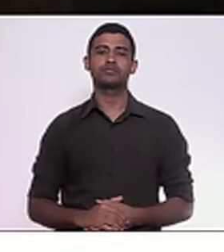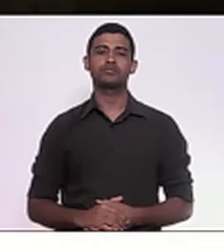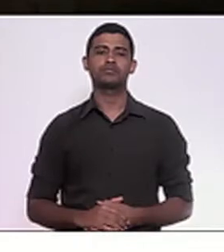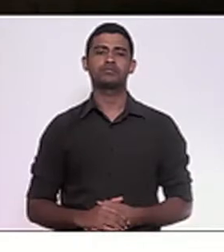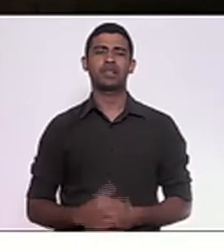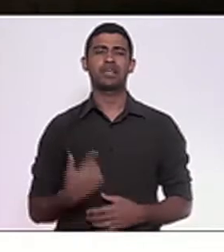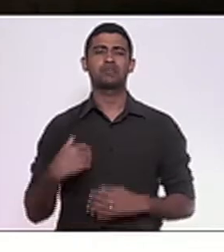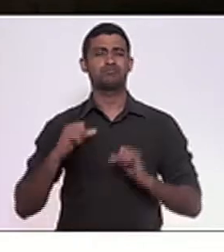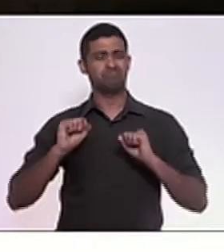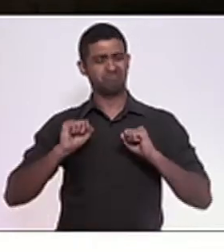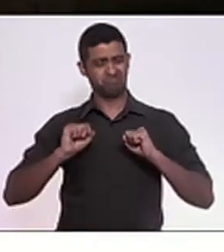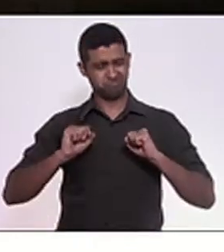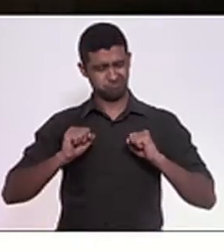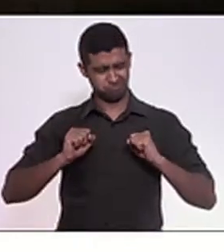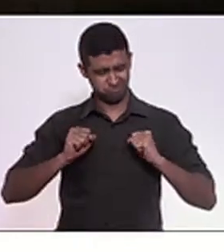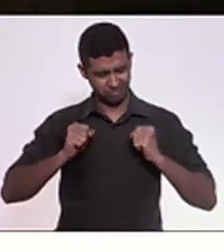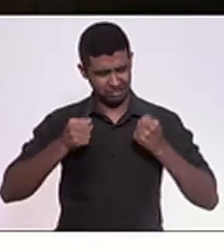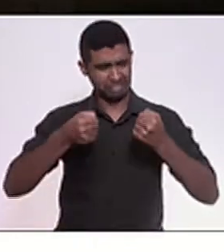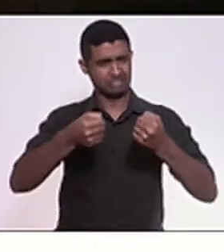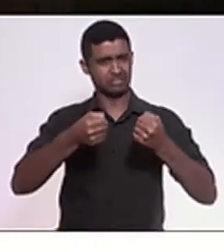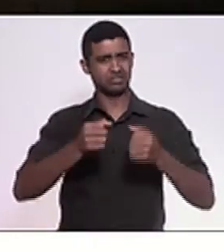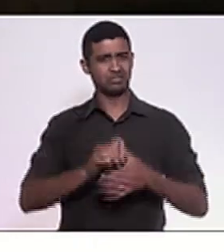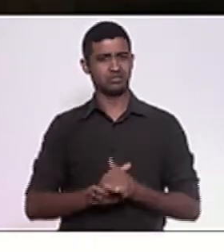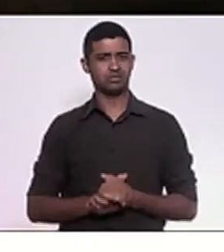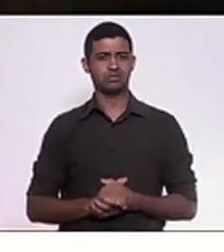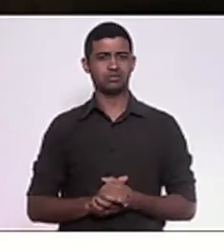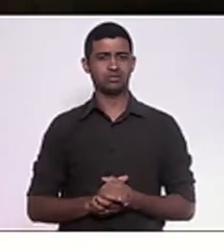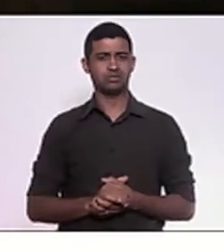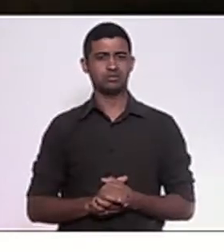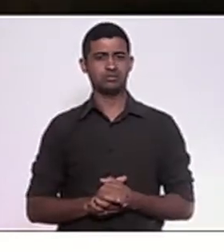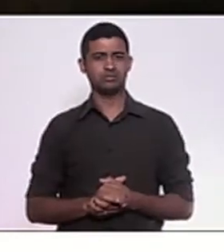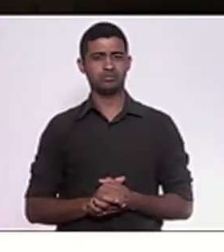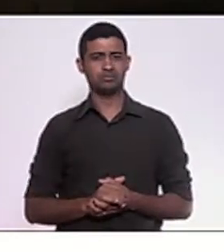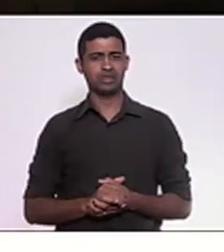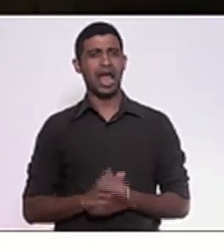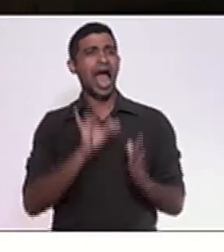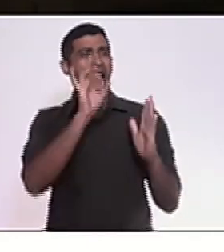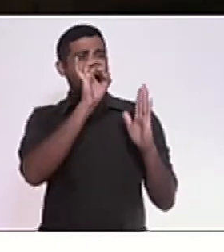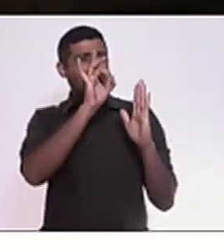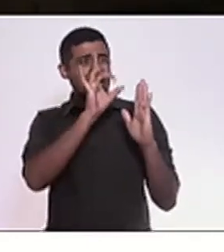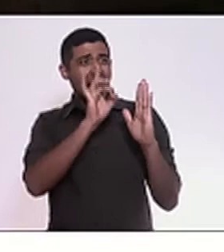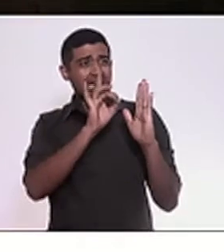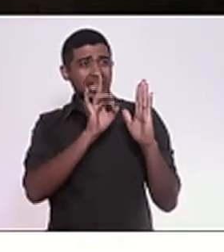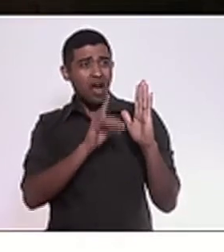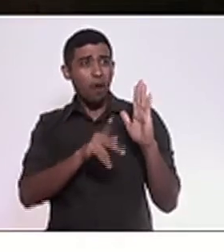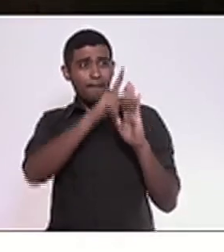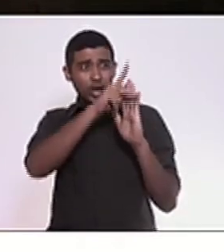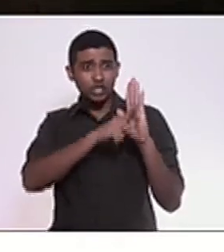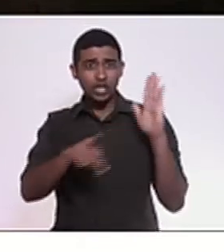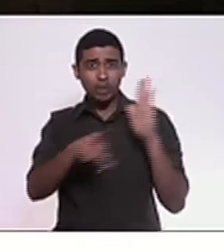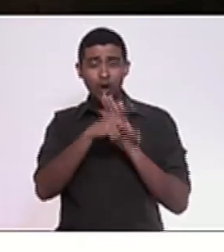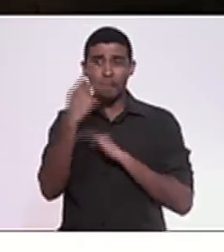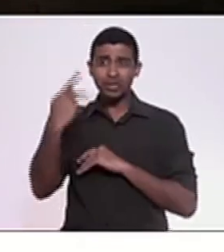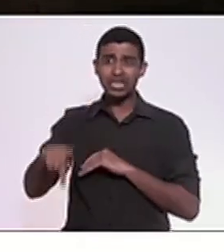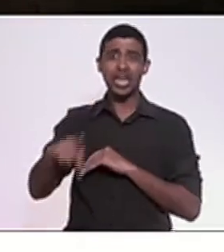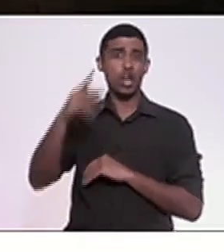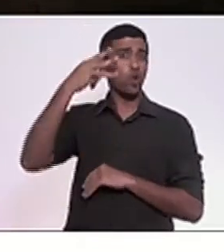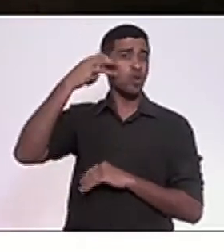dedicando a cada projeto do pacote de maldades enviado pelo governador,